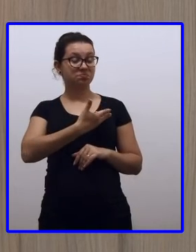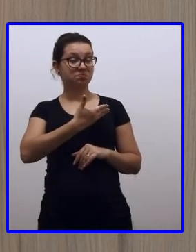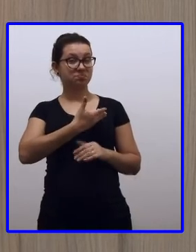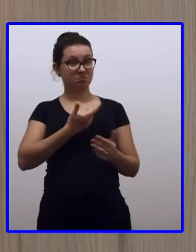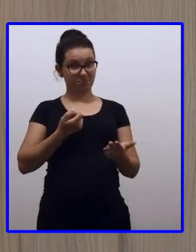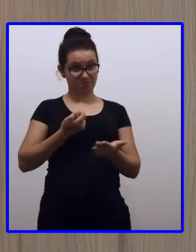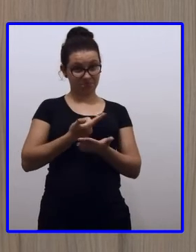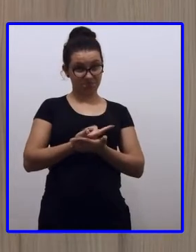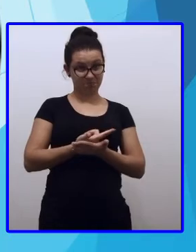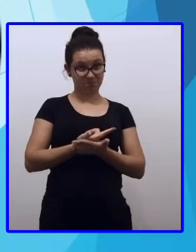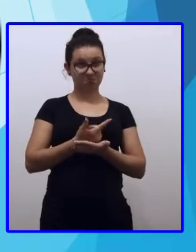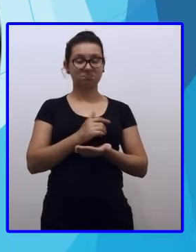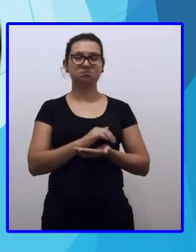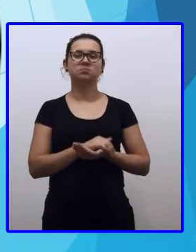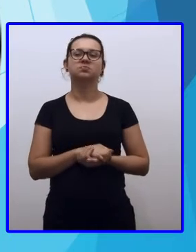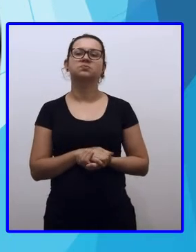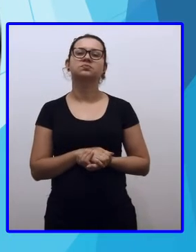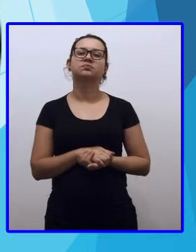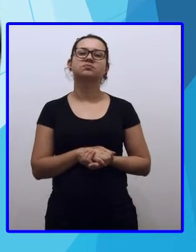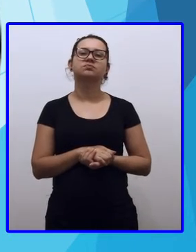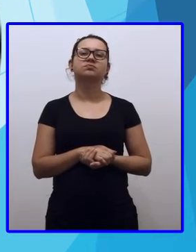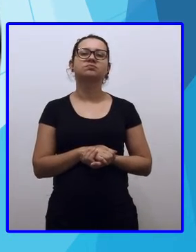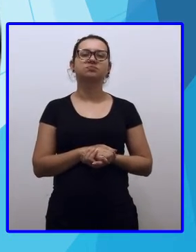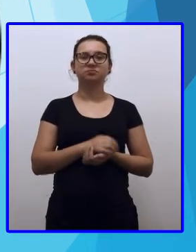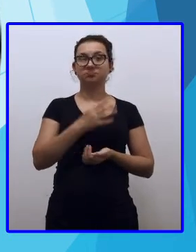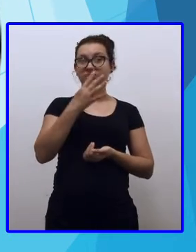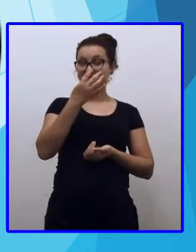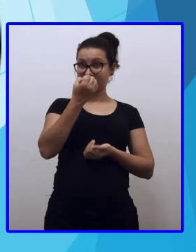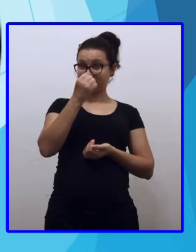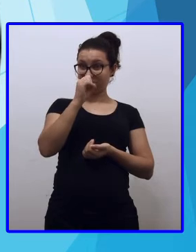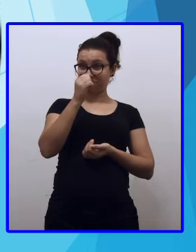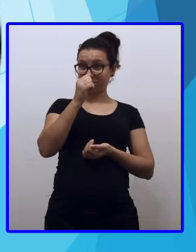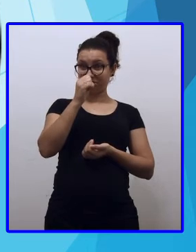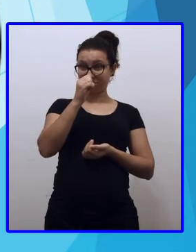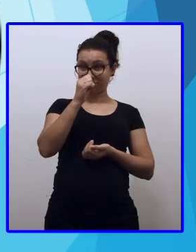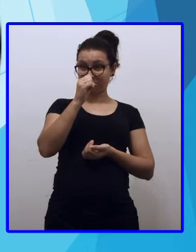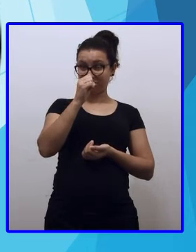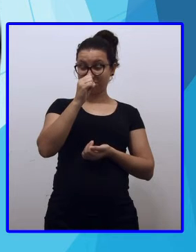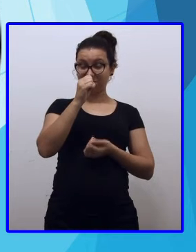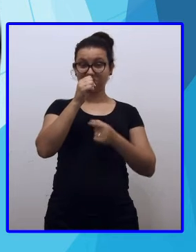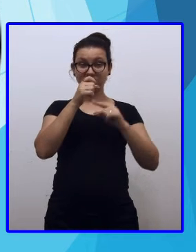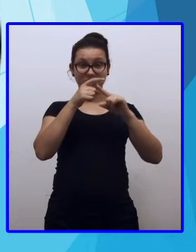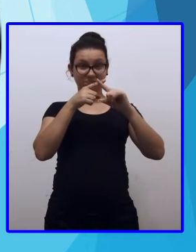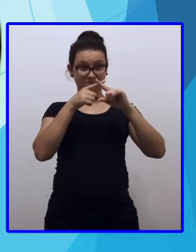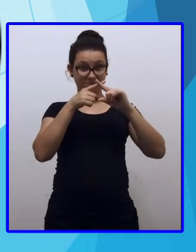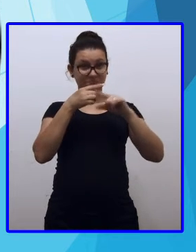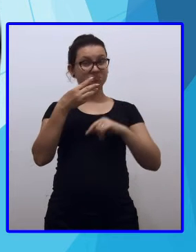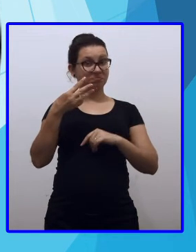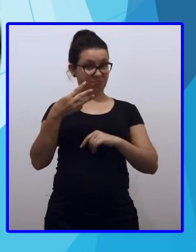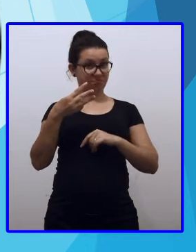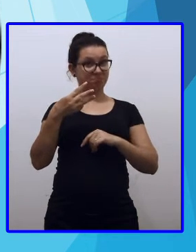pagou. Vamos pegar os quarenta oito reais e vamos fazer vezes três parcelas.